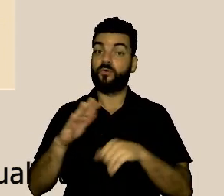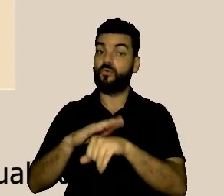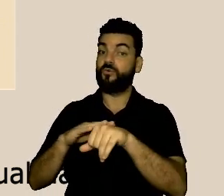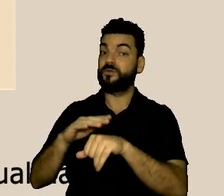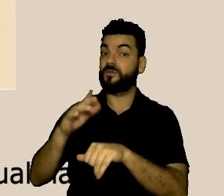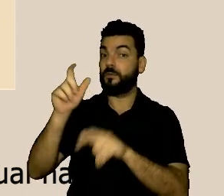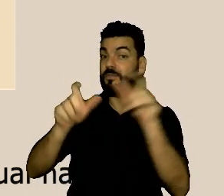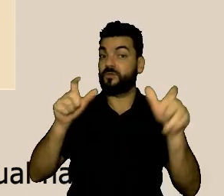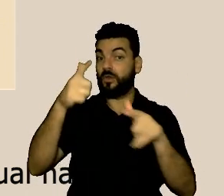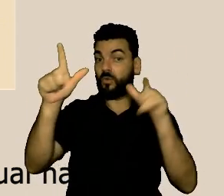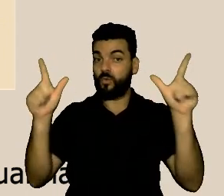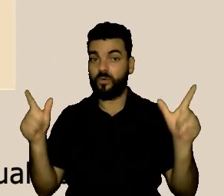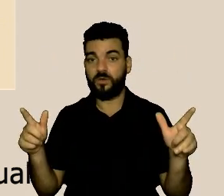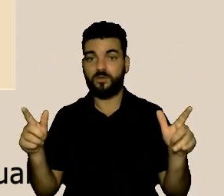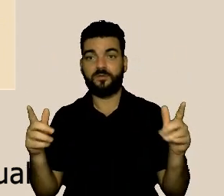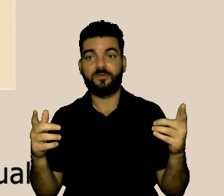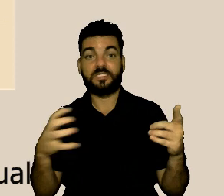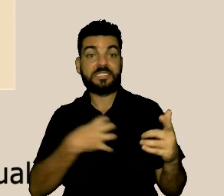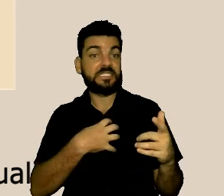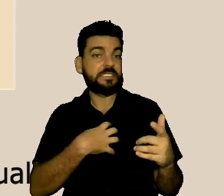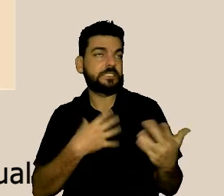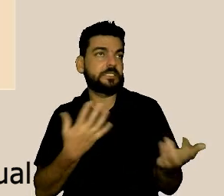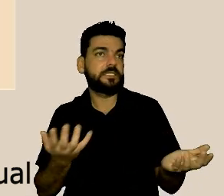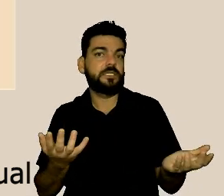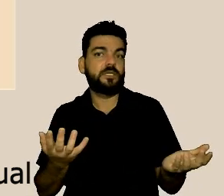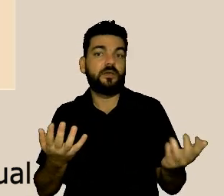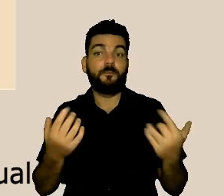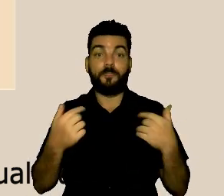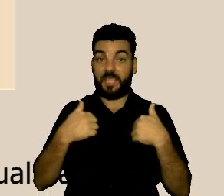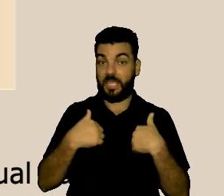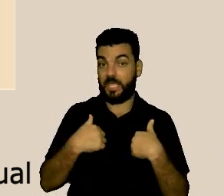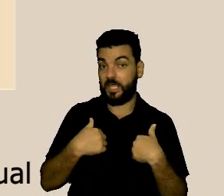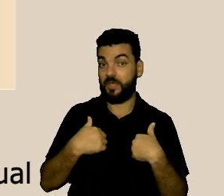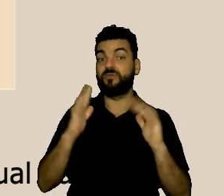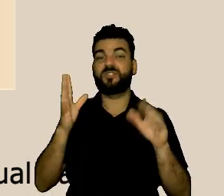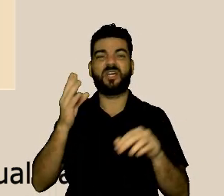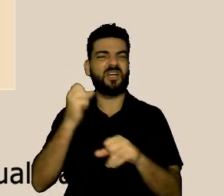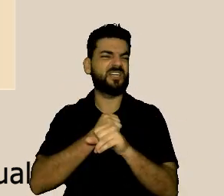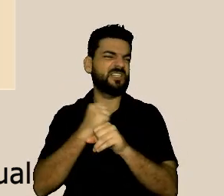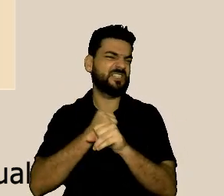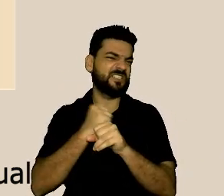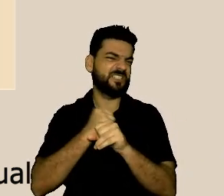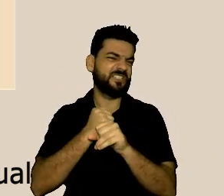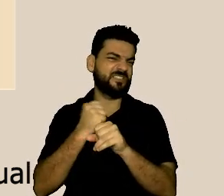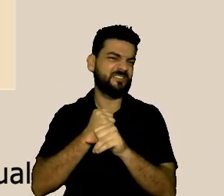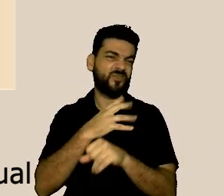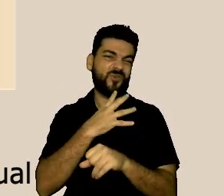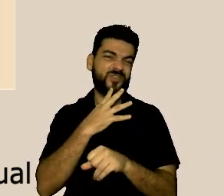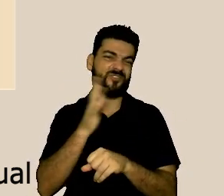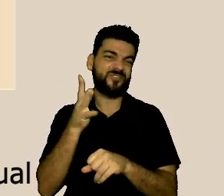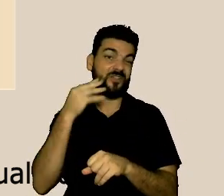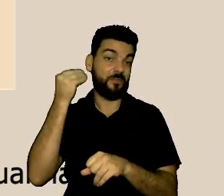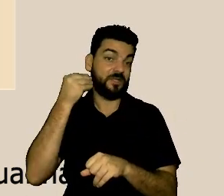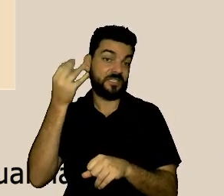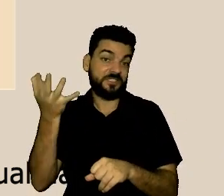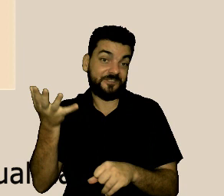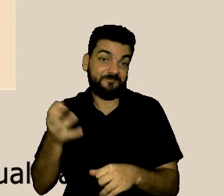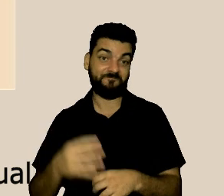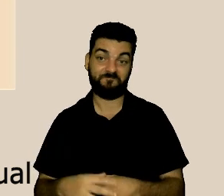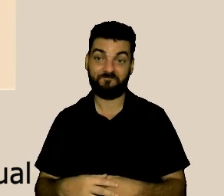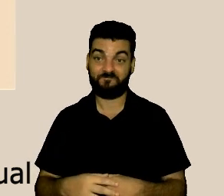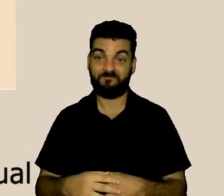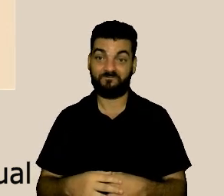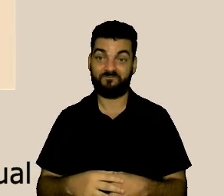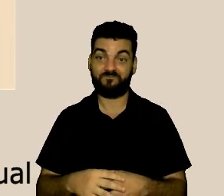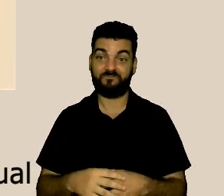pessoas que estão passando por isso como eu estou um bom tempo aqui eu sou bastante antiga vamos dizer de casa também não sou